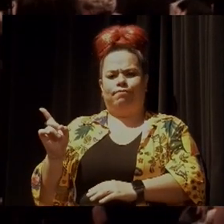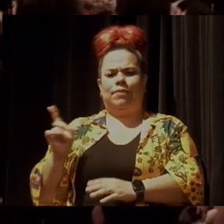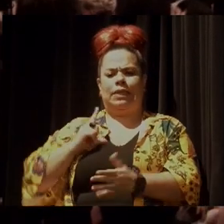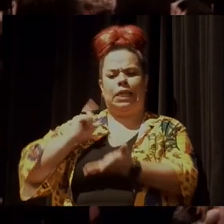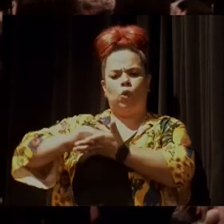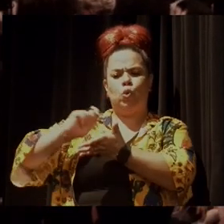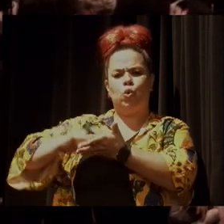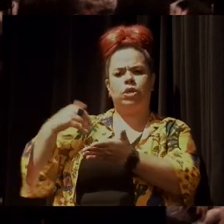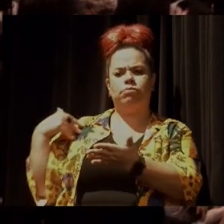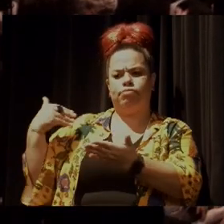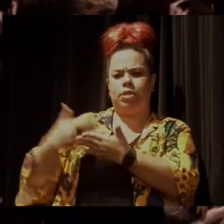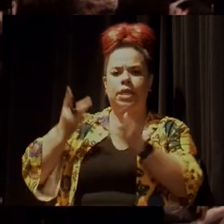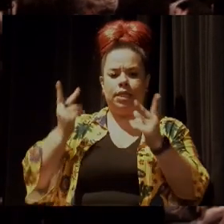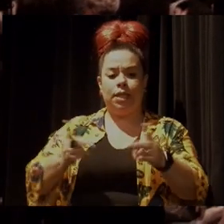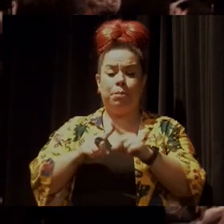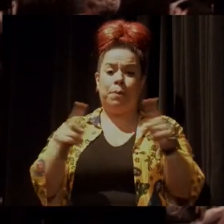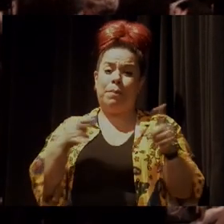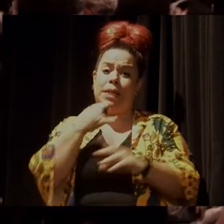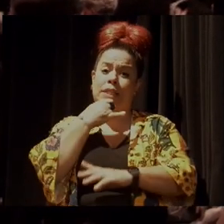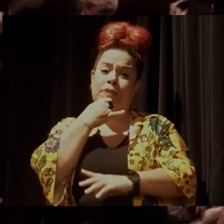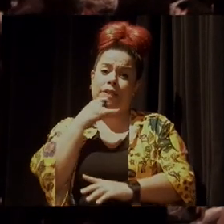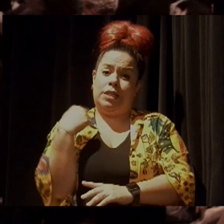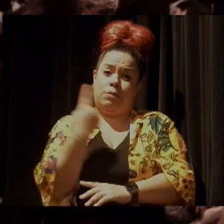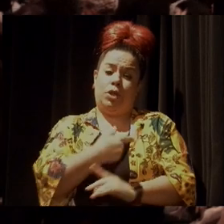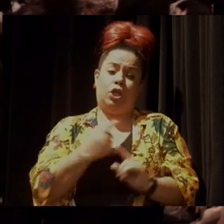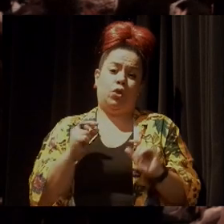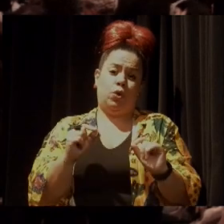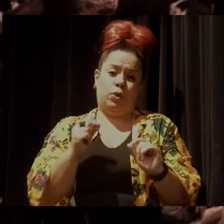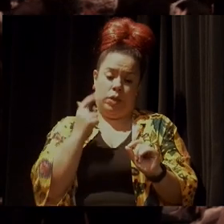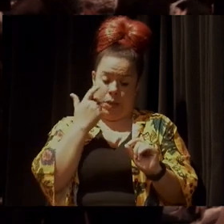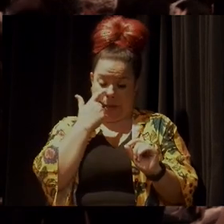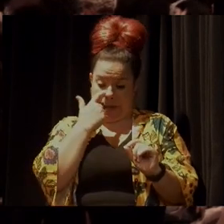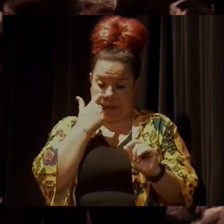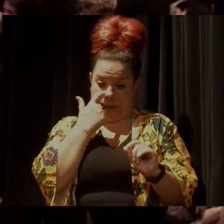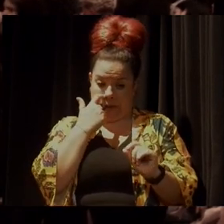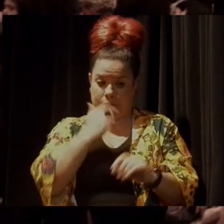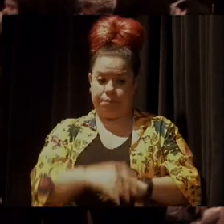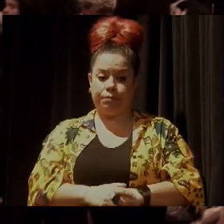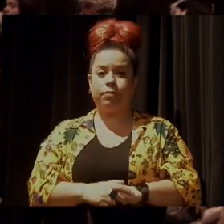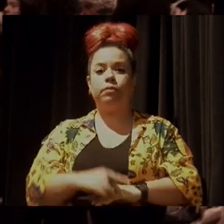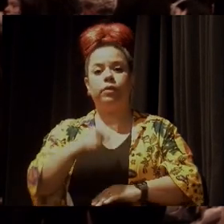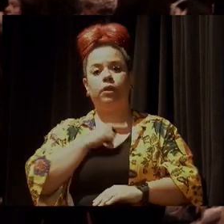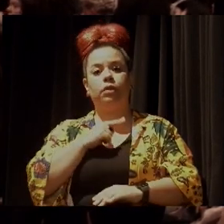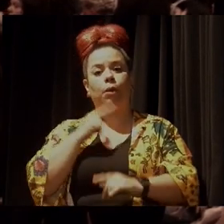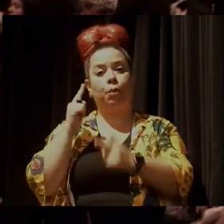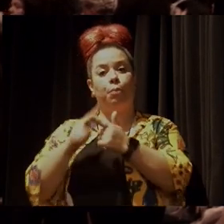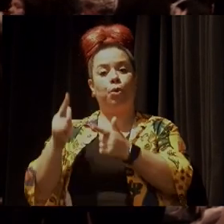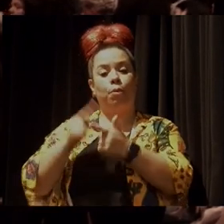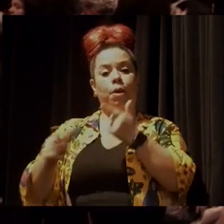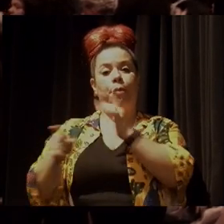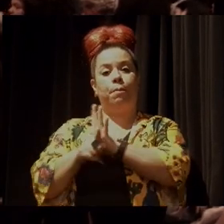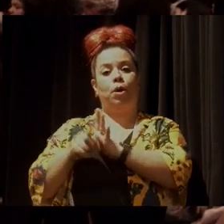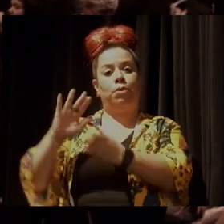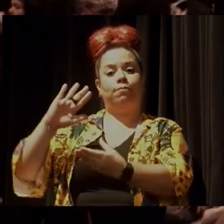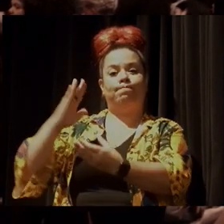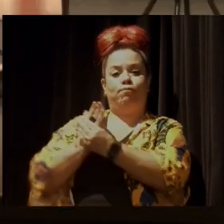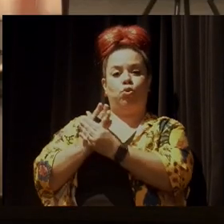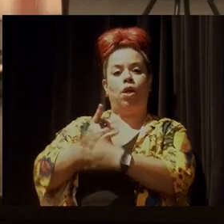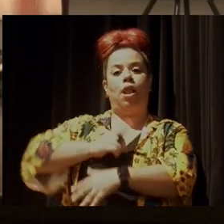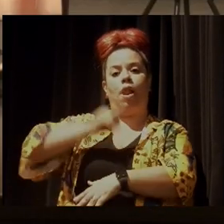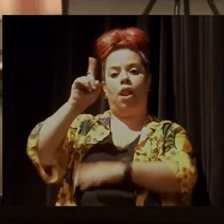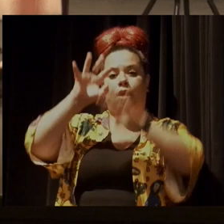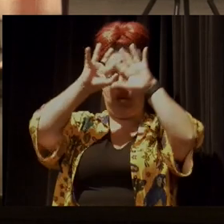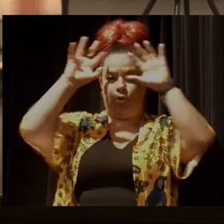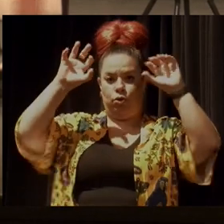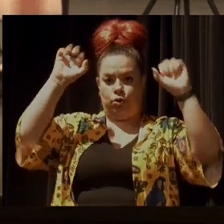e, infelizmente, nós estamos com uma questão judicial no Supremo sobre